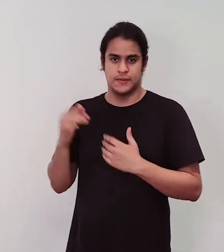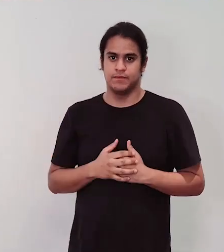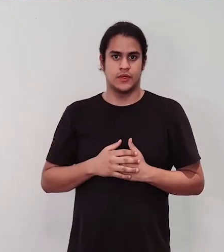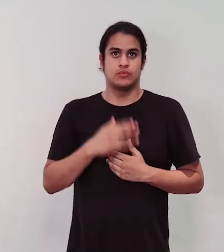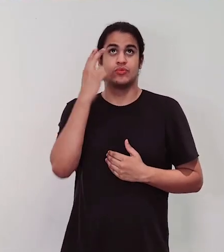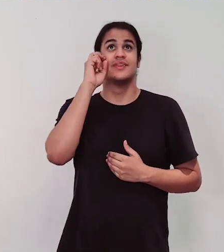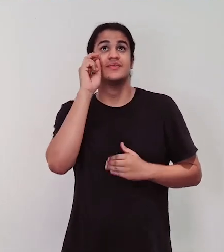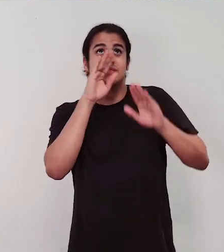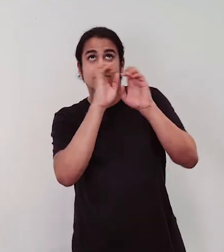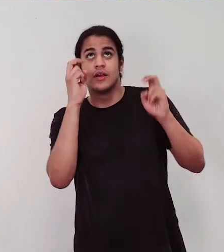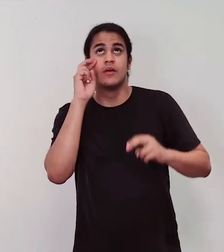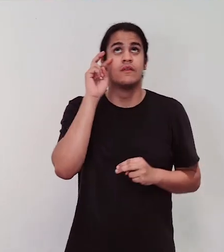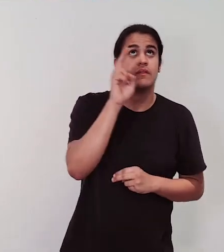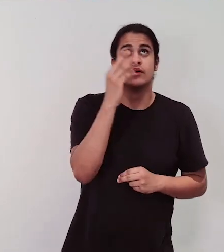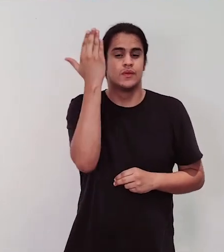ver o céu o dia